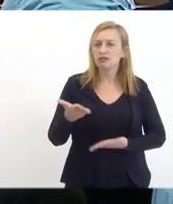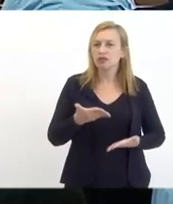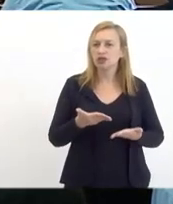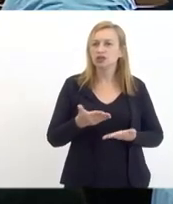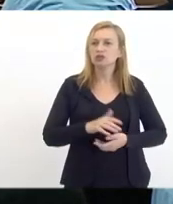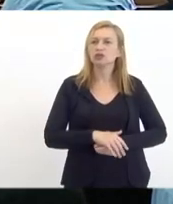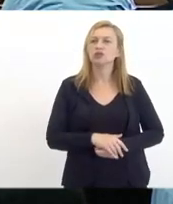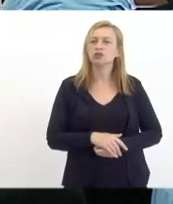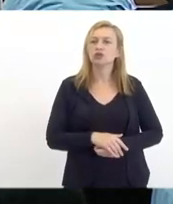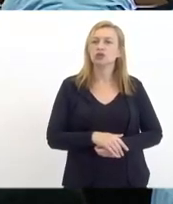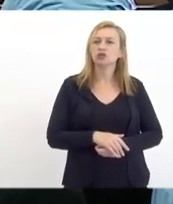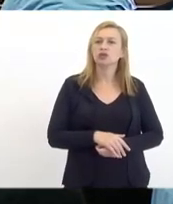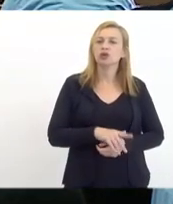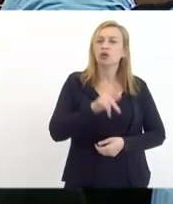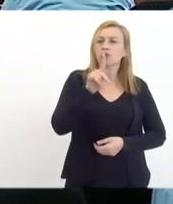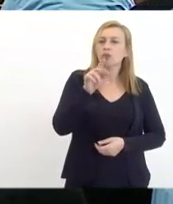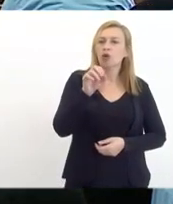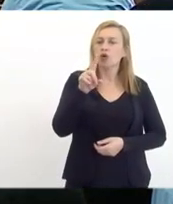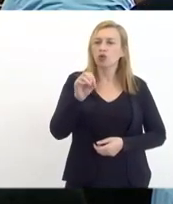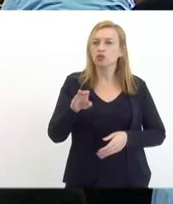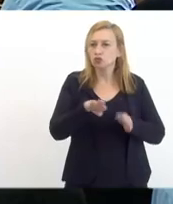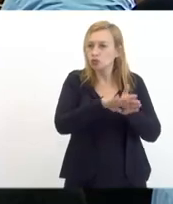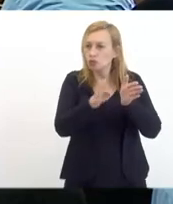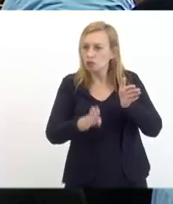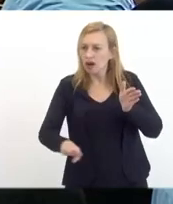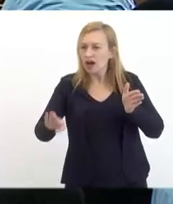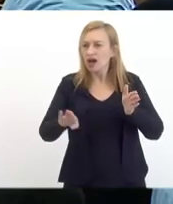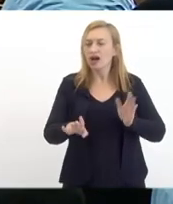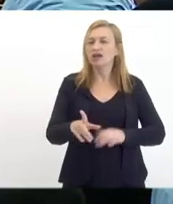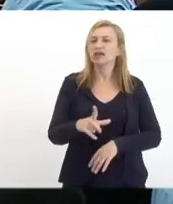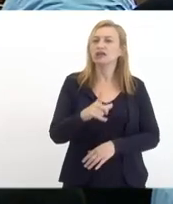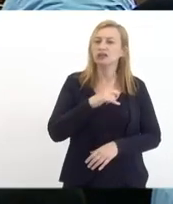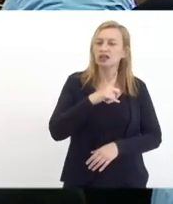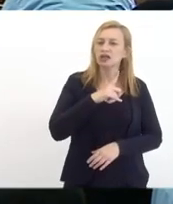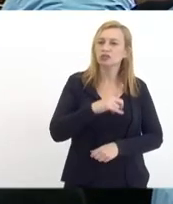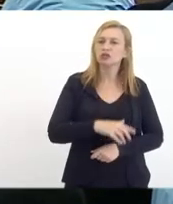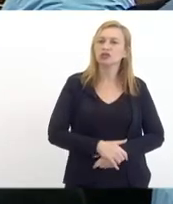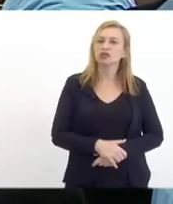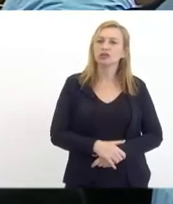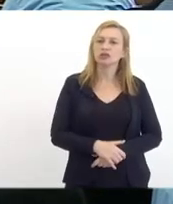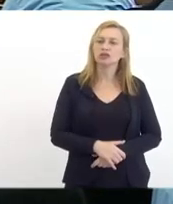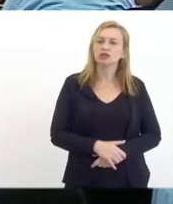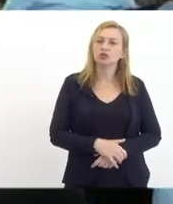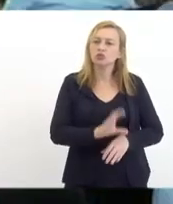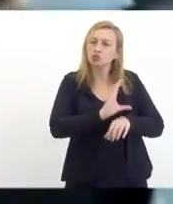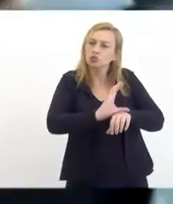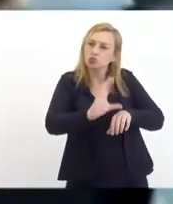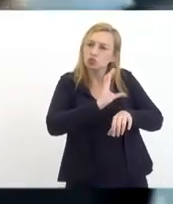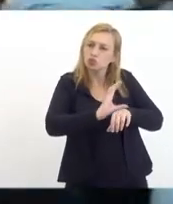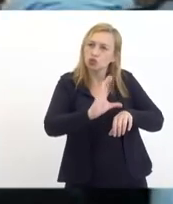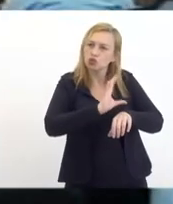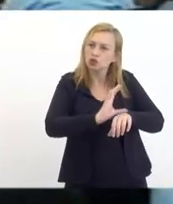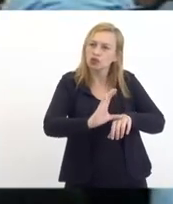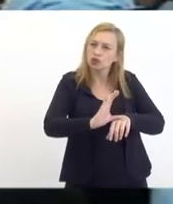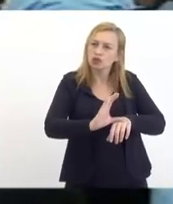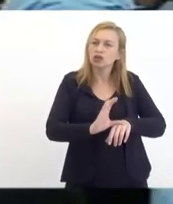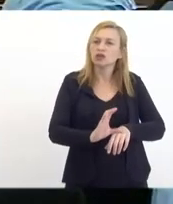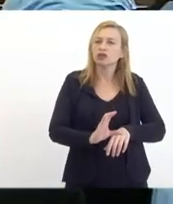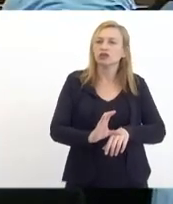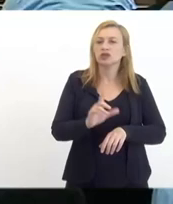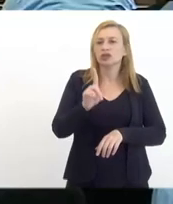Polo do Mar e nós temos cursos de